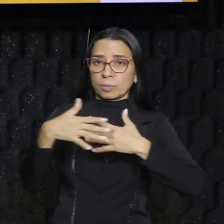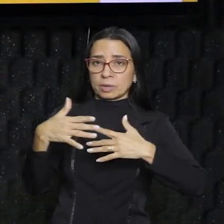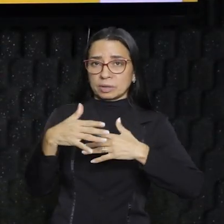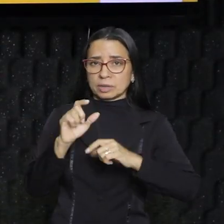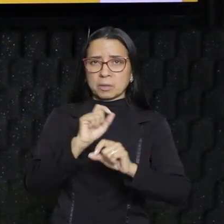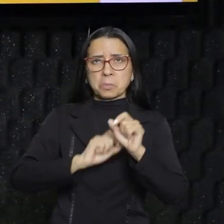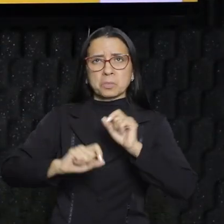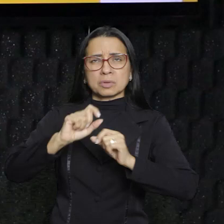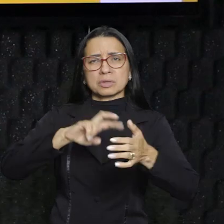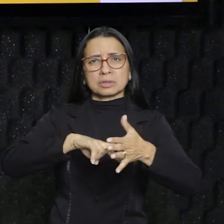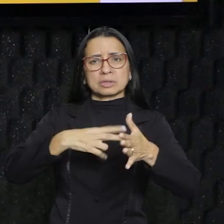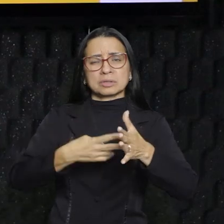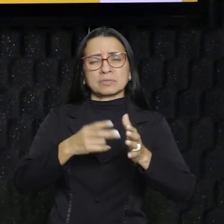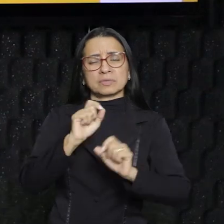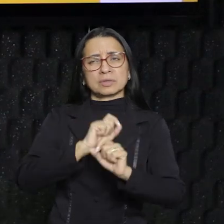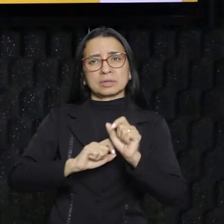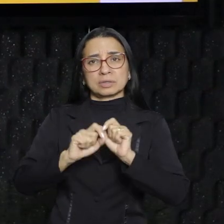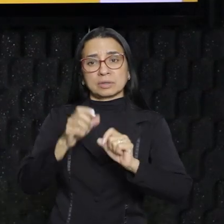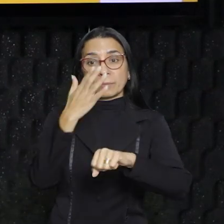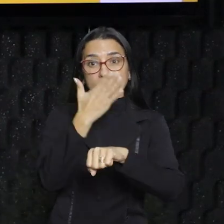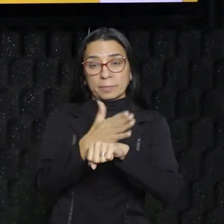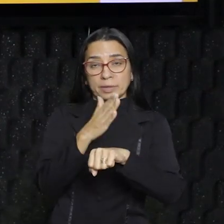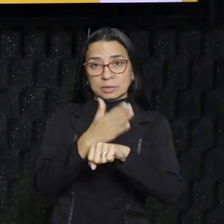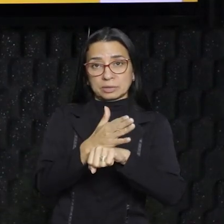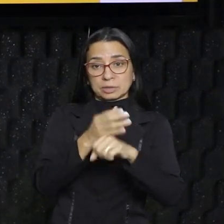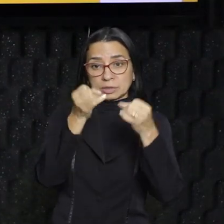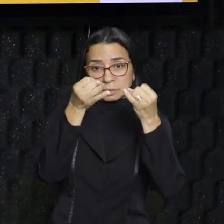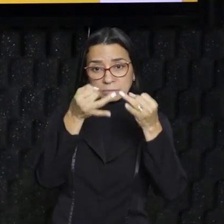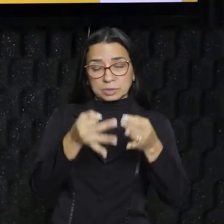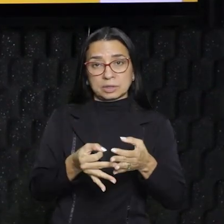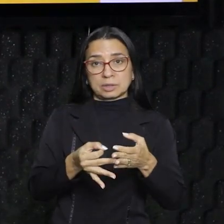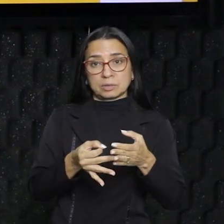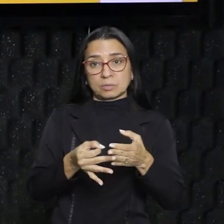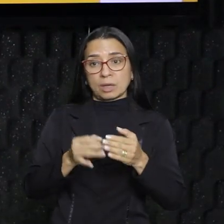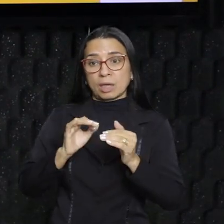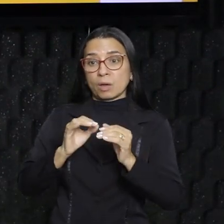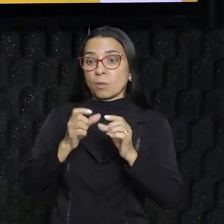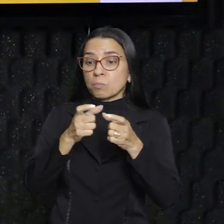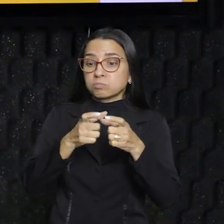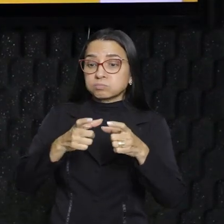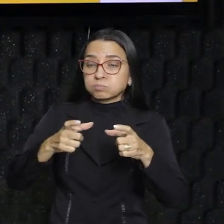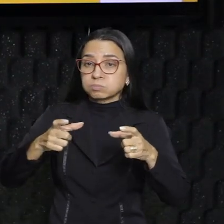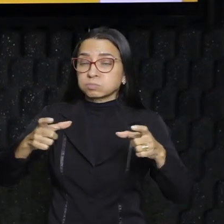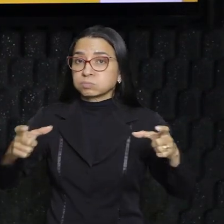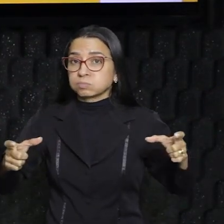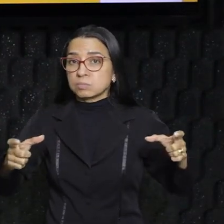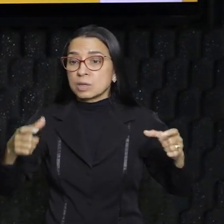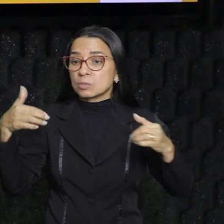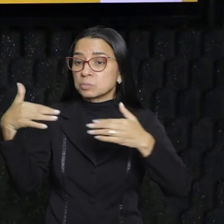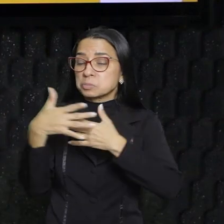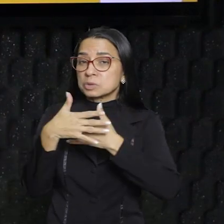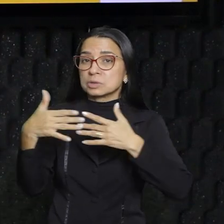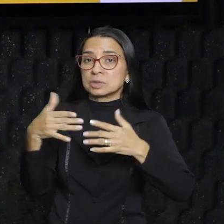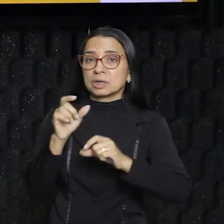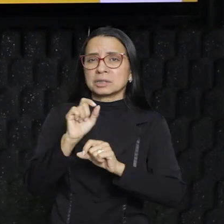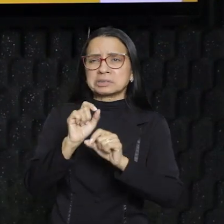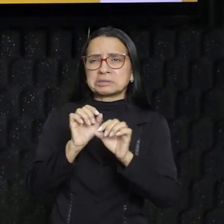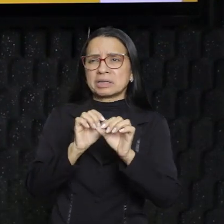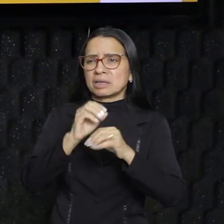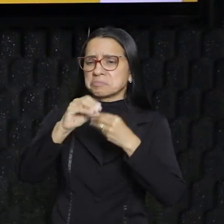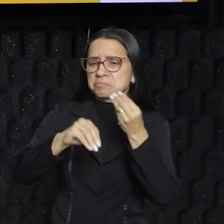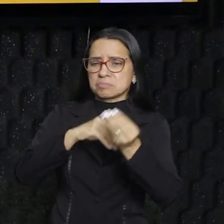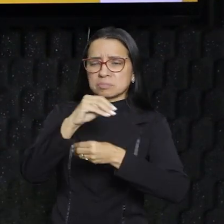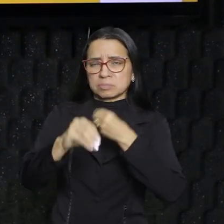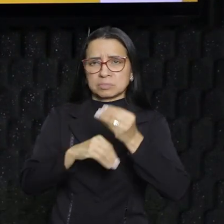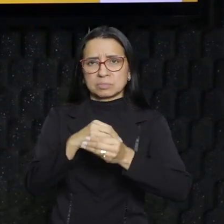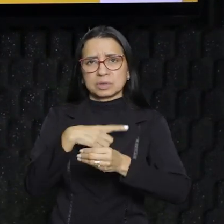práticos, que o texto já abordou, mas explicando pra ti, é o crescimento desordenado de cidades, tá? Que é causado por